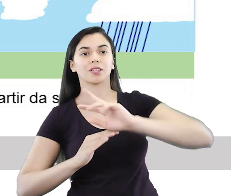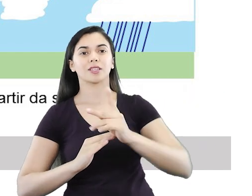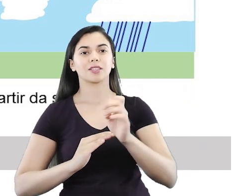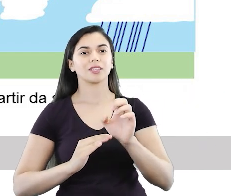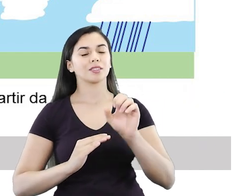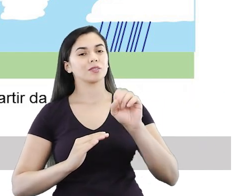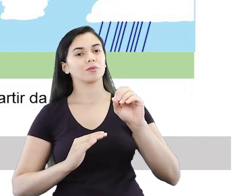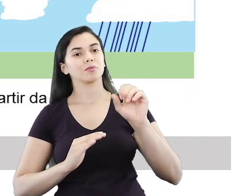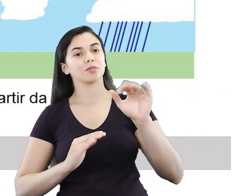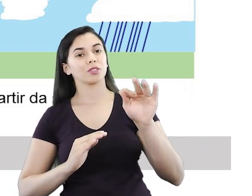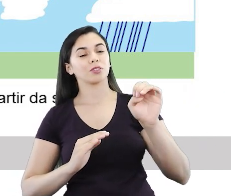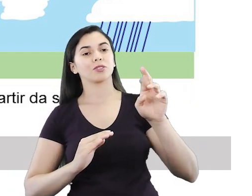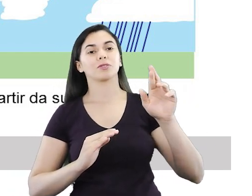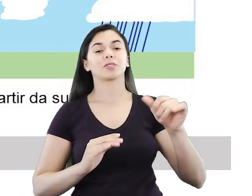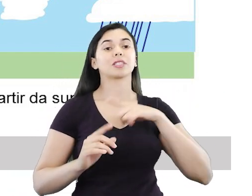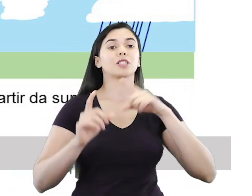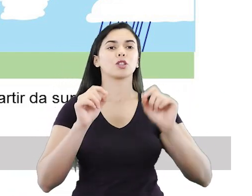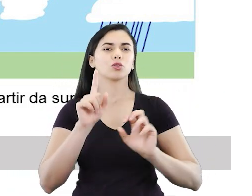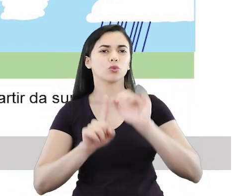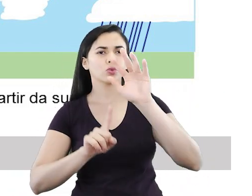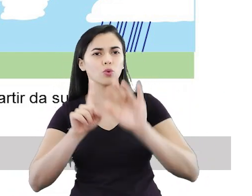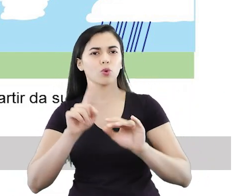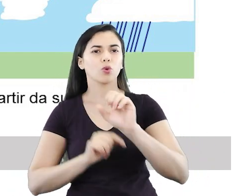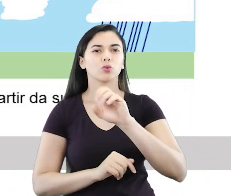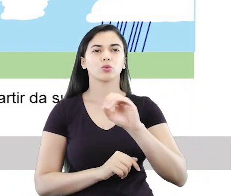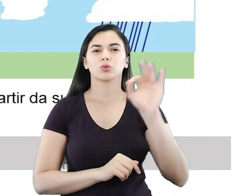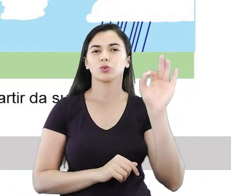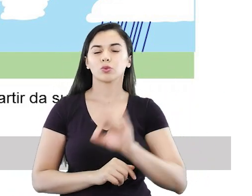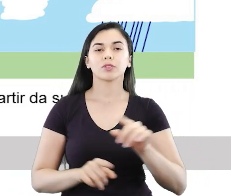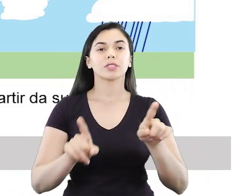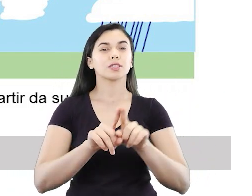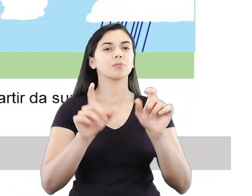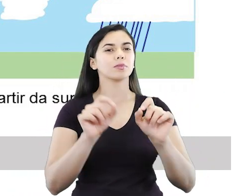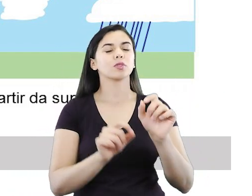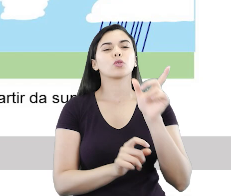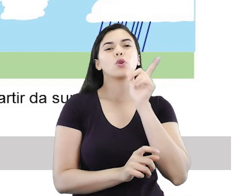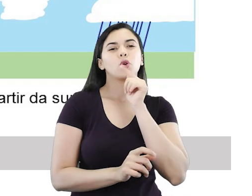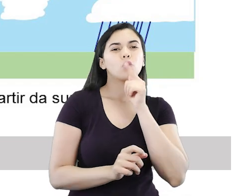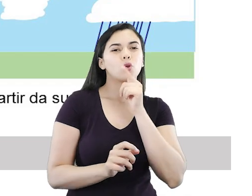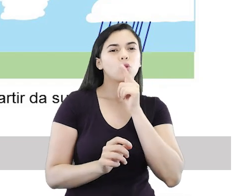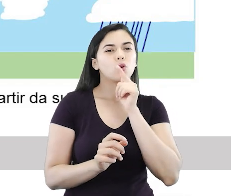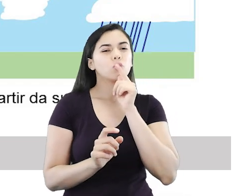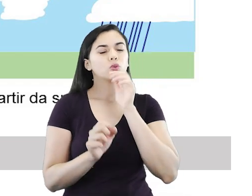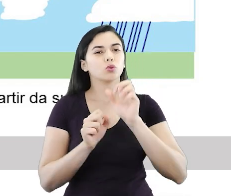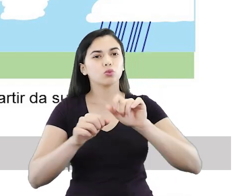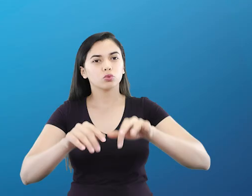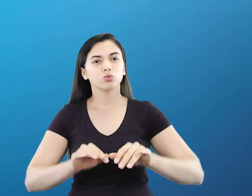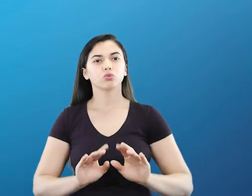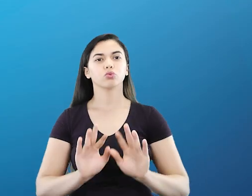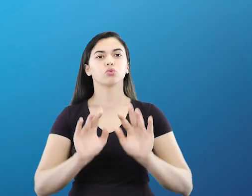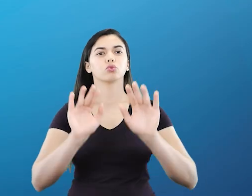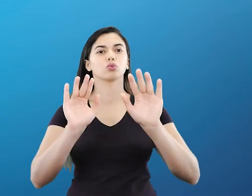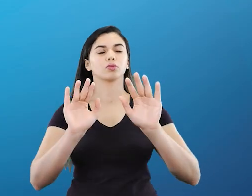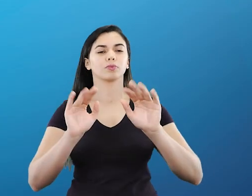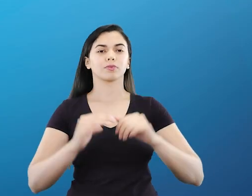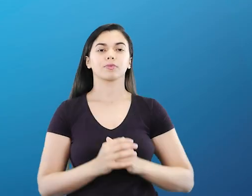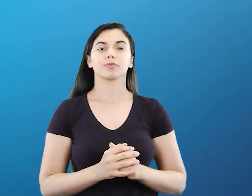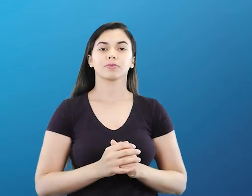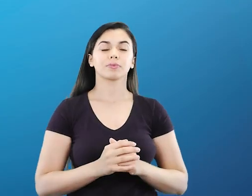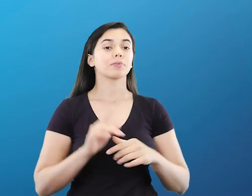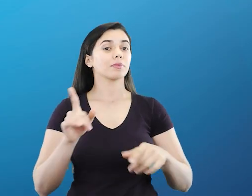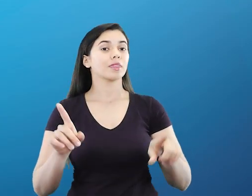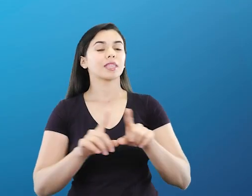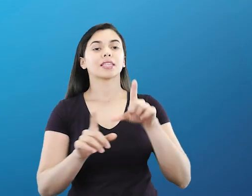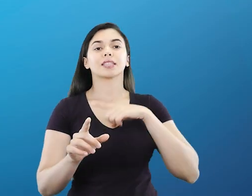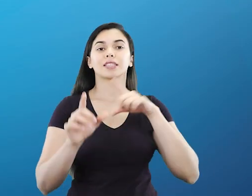contidas 80% dos gases e também do vapor d'água. A troposfera tem uma característica muito importante de quanto maior a